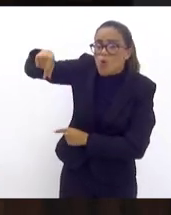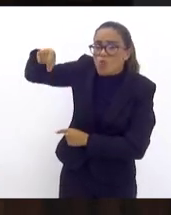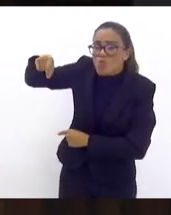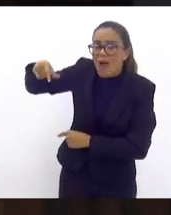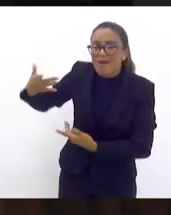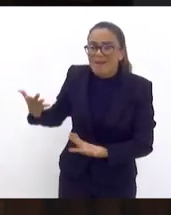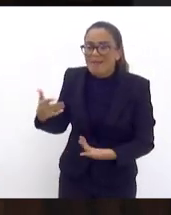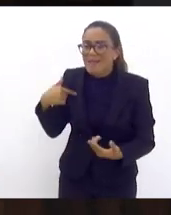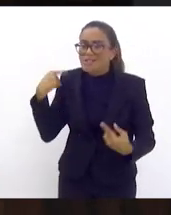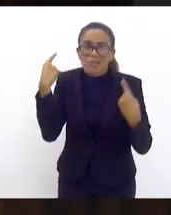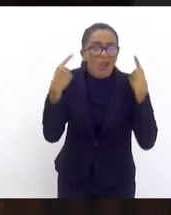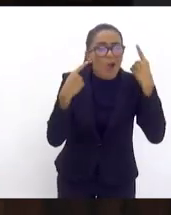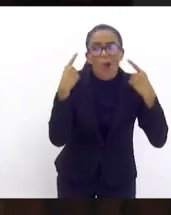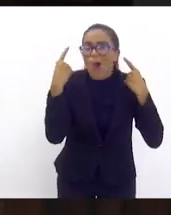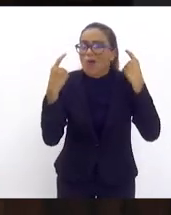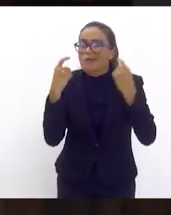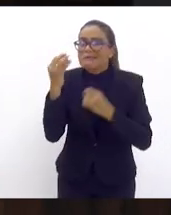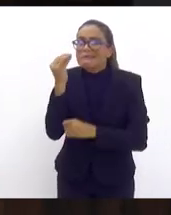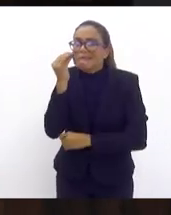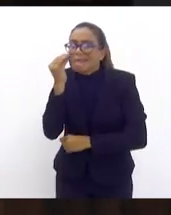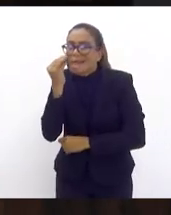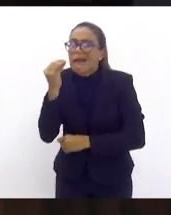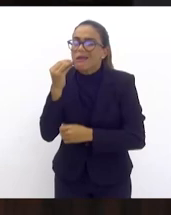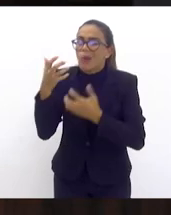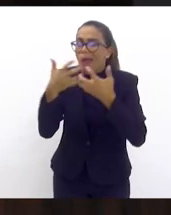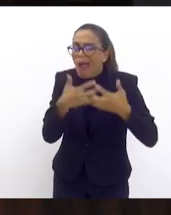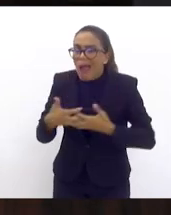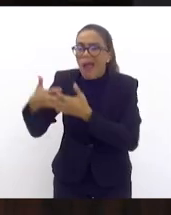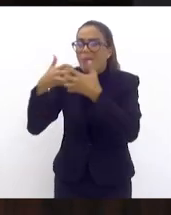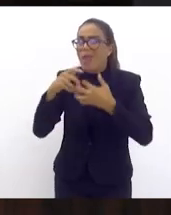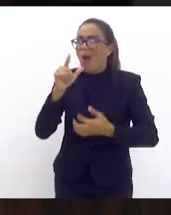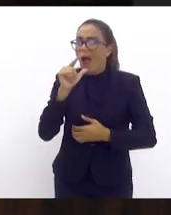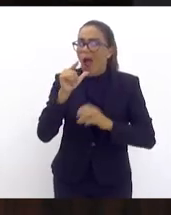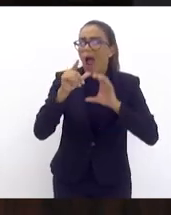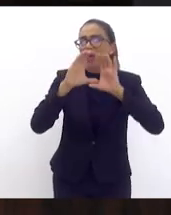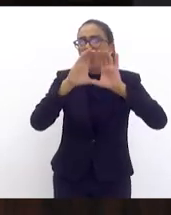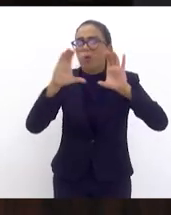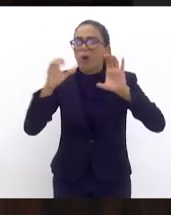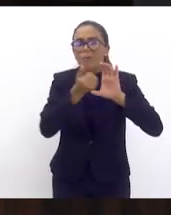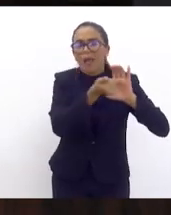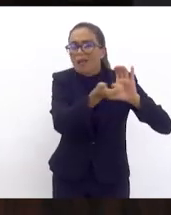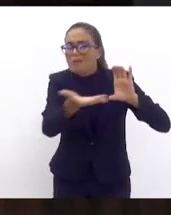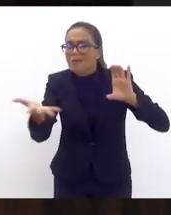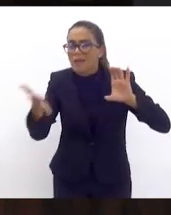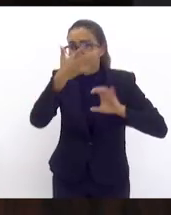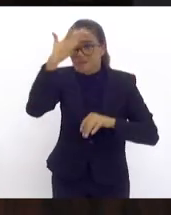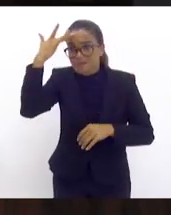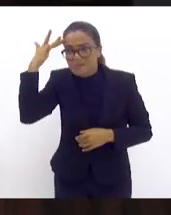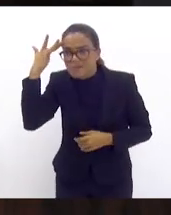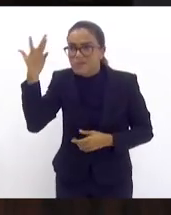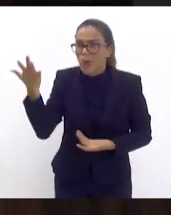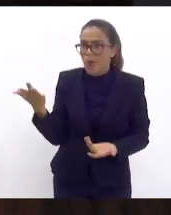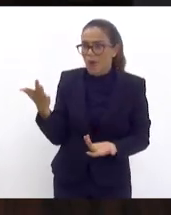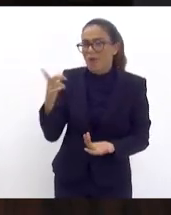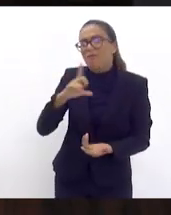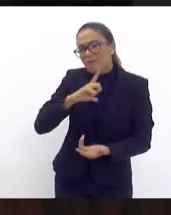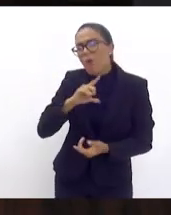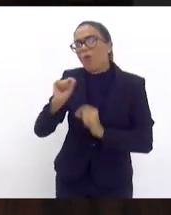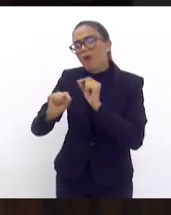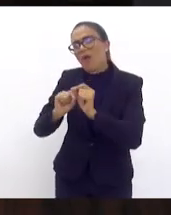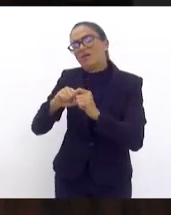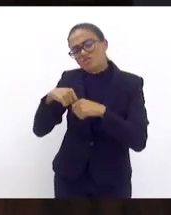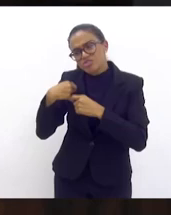fica igual maluco correndo atrás de carro pipa para garantir o mínimo de água para essas pessoas que tem o nosso respeito